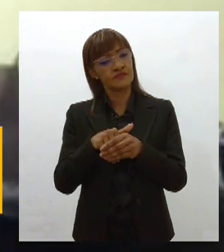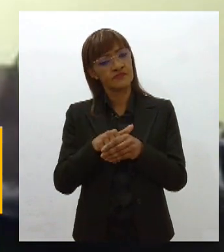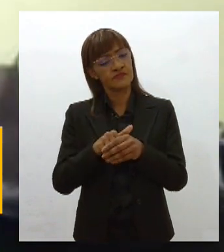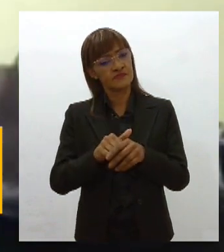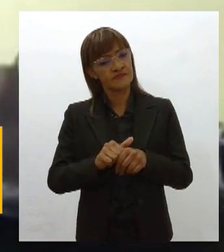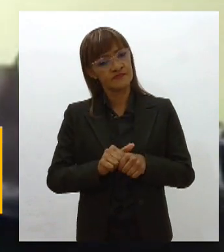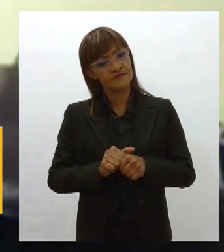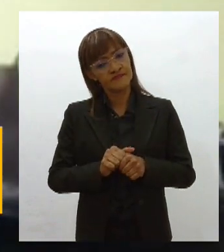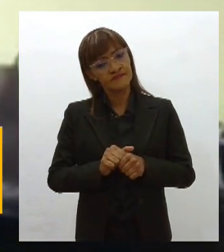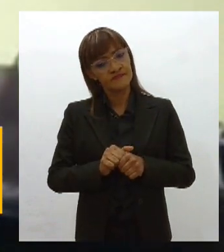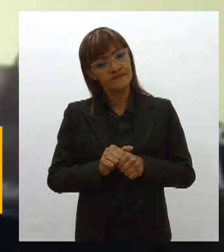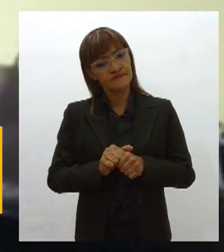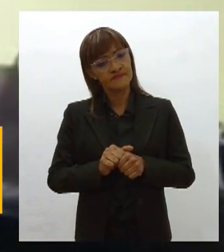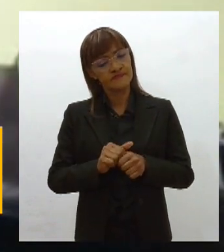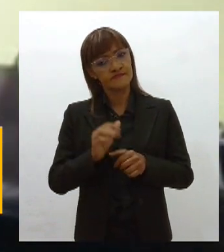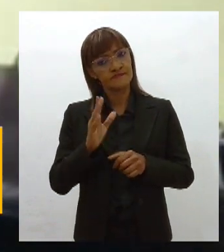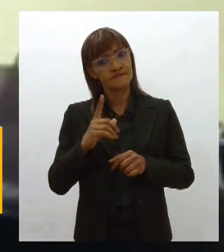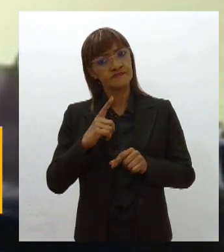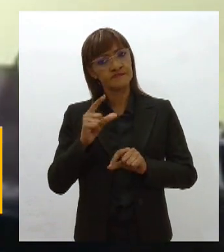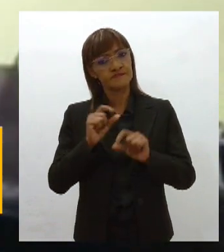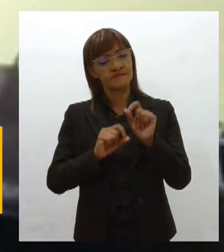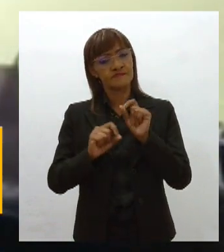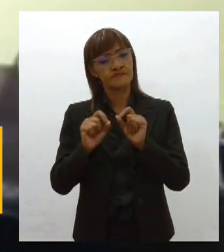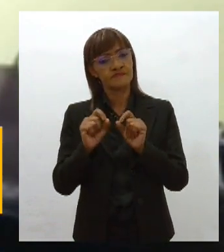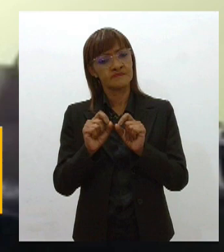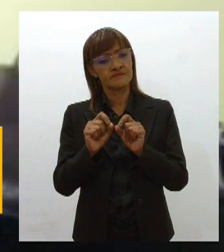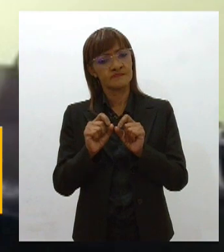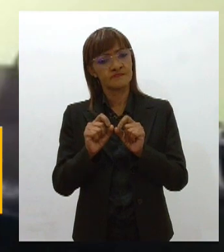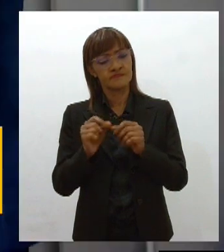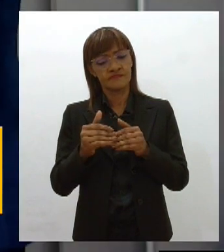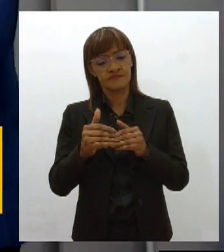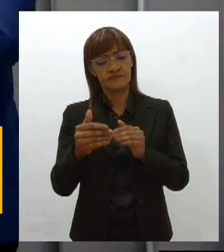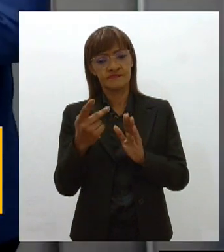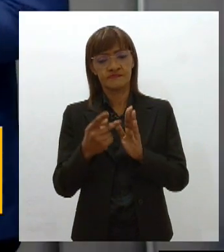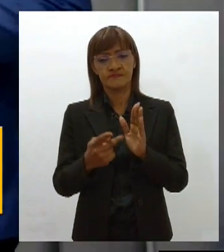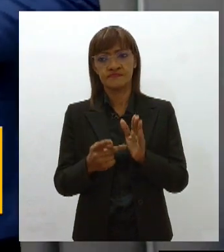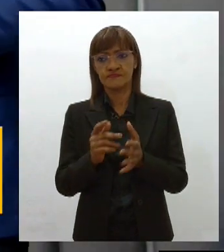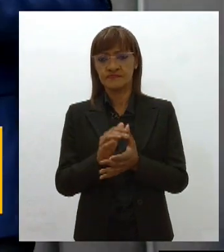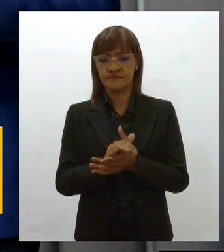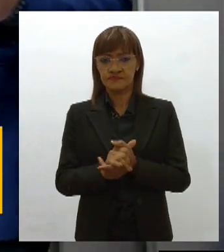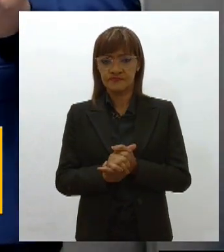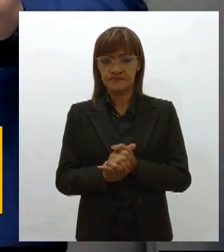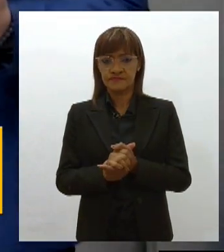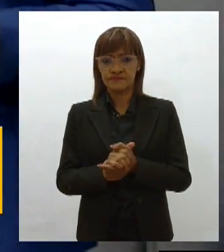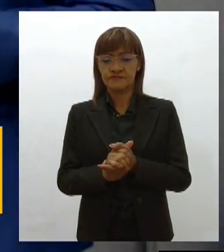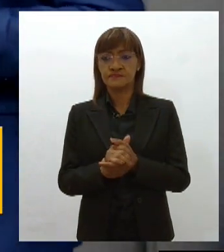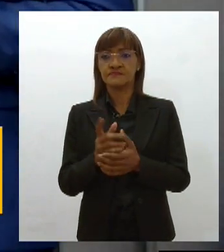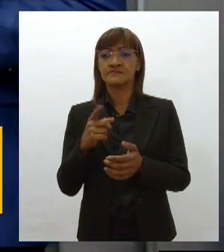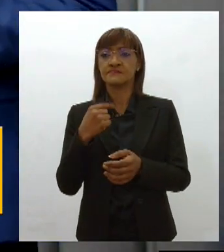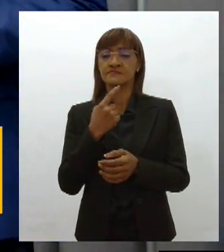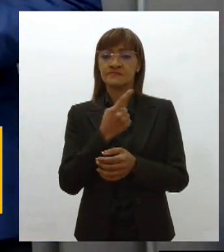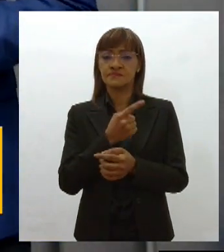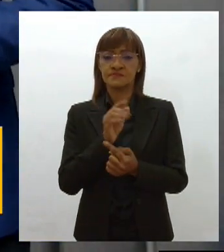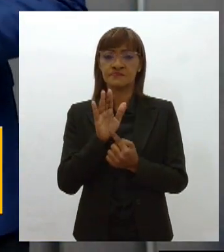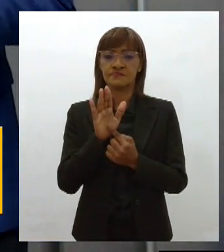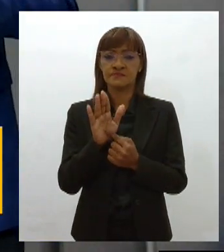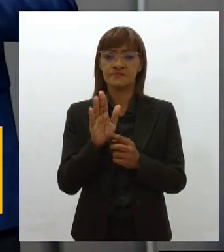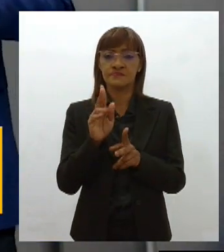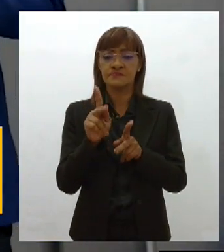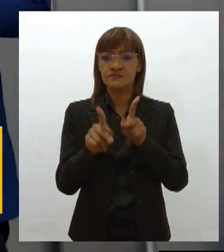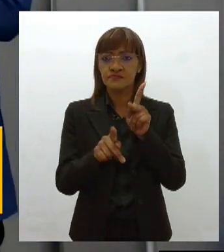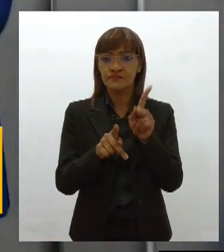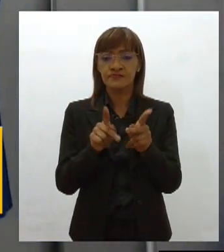e constituindo a unanimidade para a aprovação dos projetos. Presidente, para a gente começar a mostrar à população, trazer de fato o que